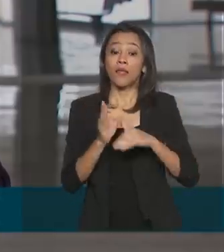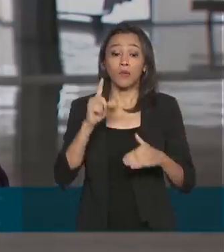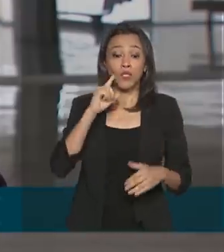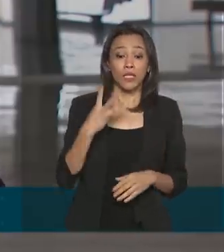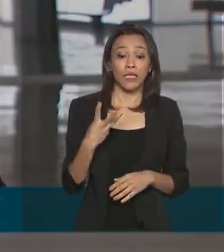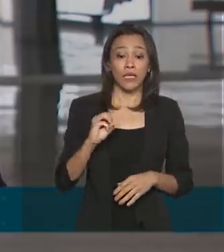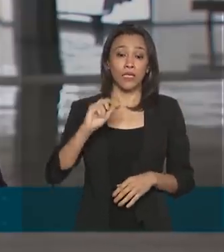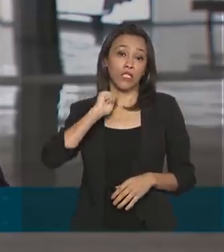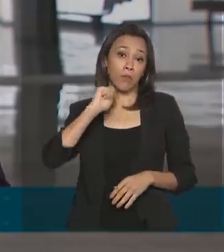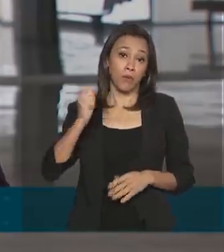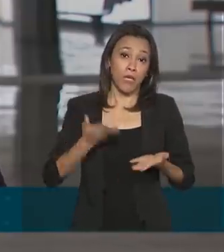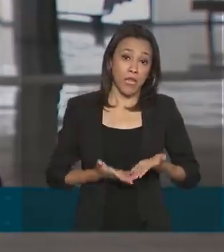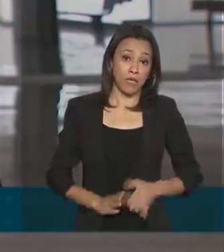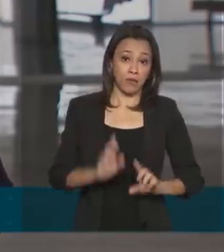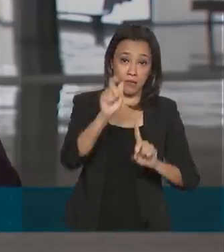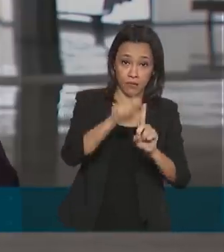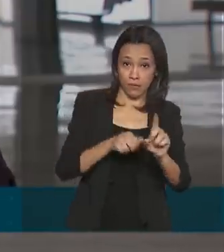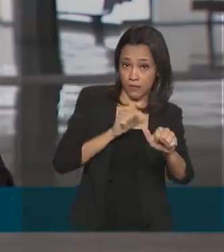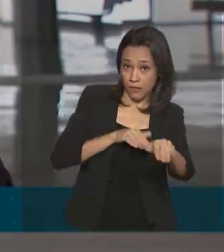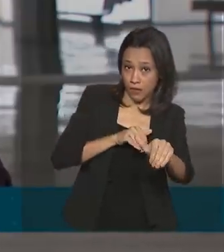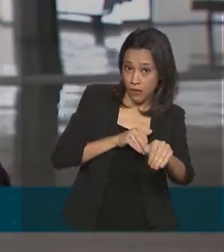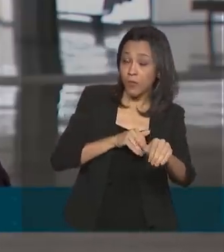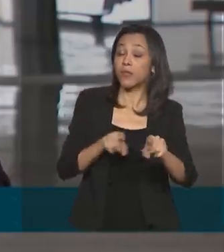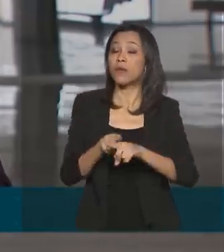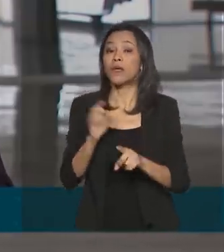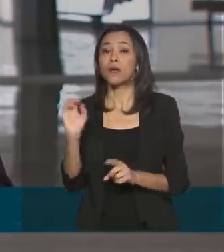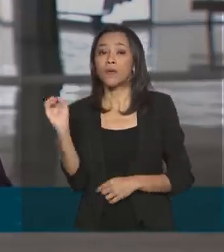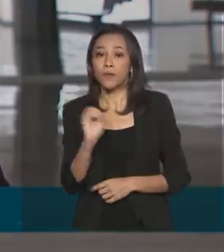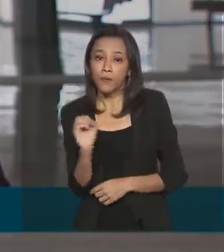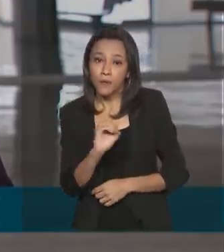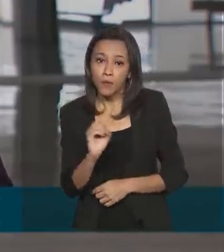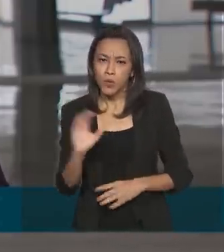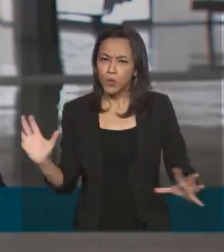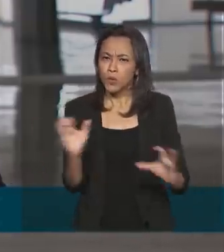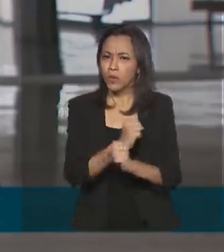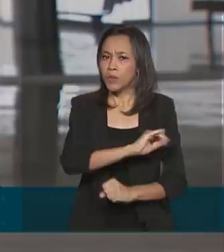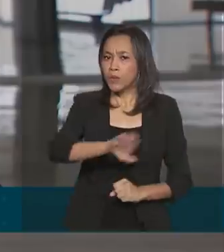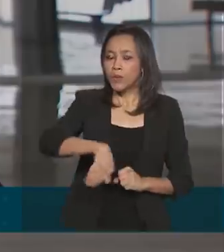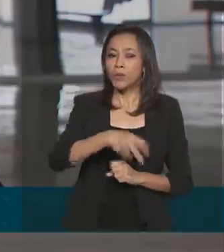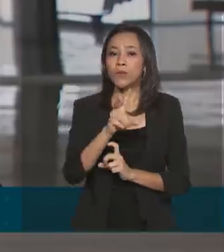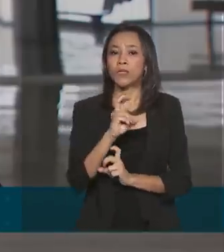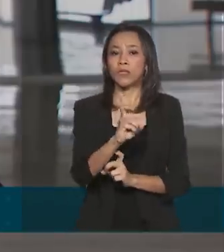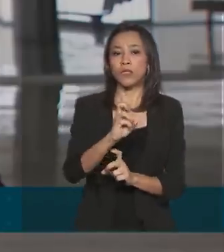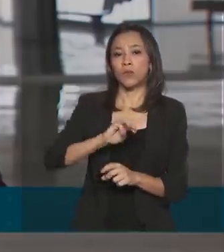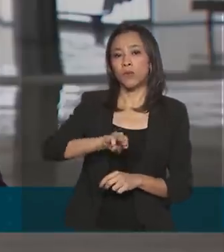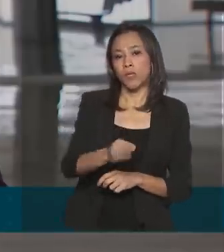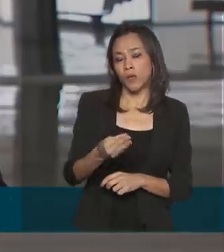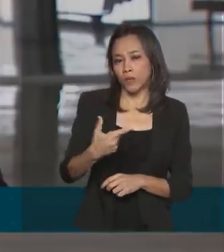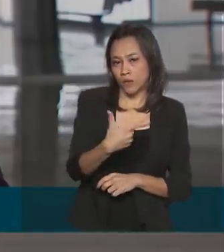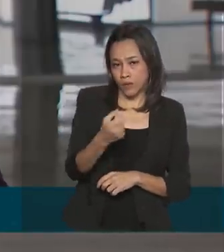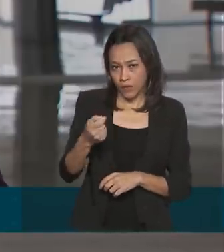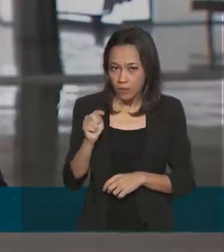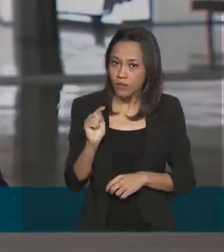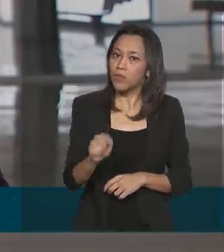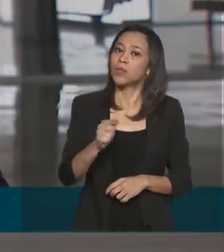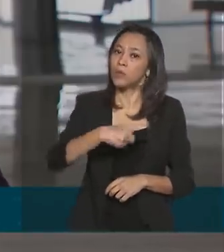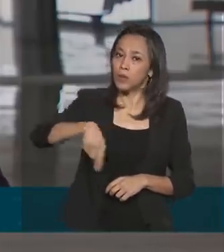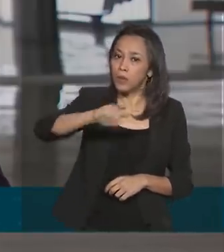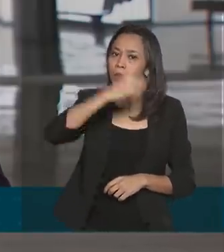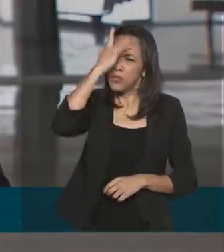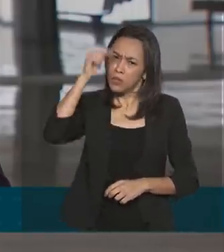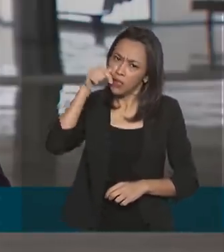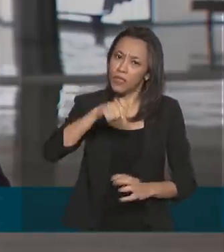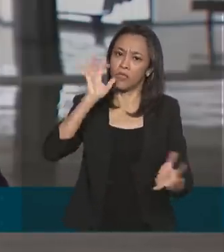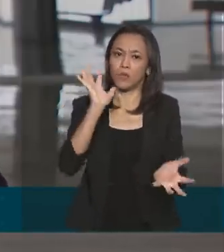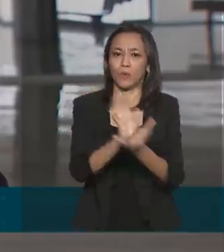abril e nasceram nos meses de setembro e de outubro. Ao todo, são 5 milhões e 200 mil pessoas neste grupo que vão